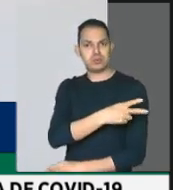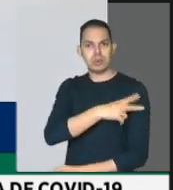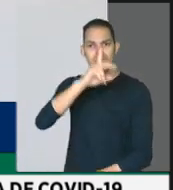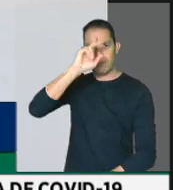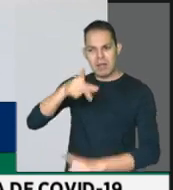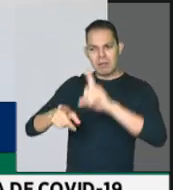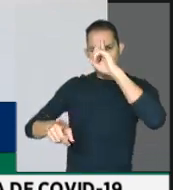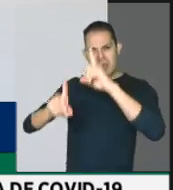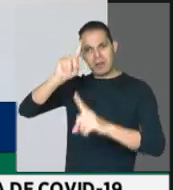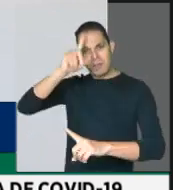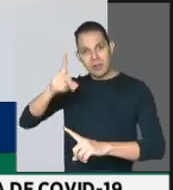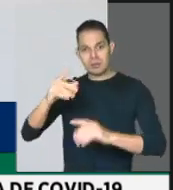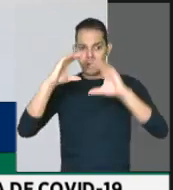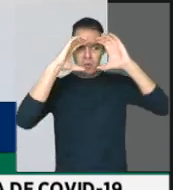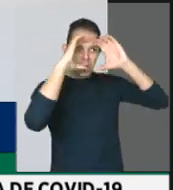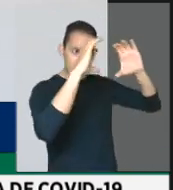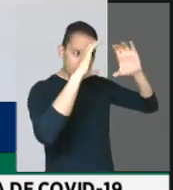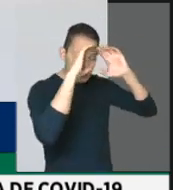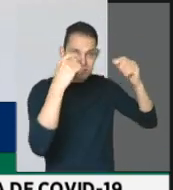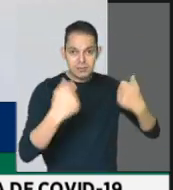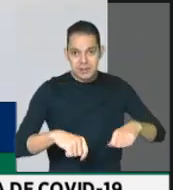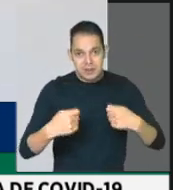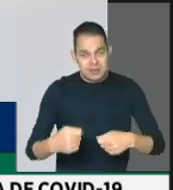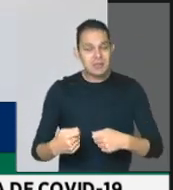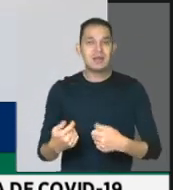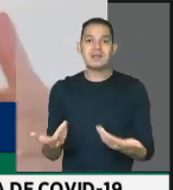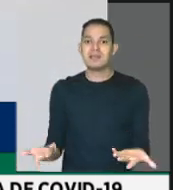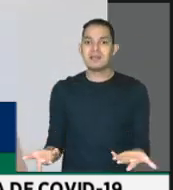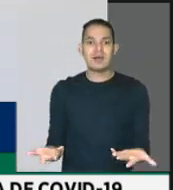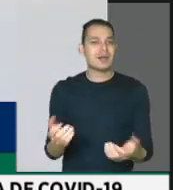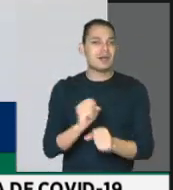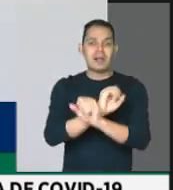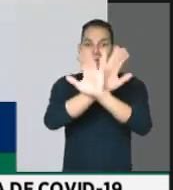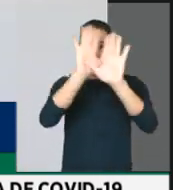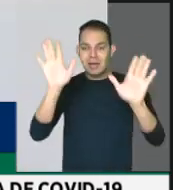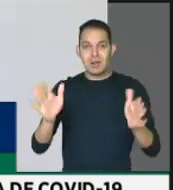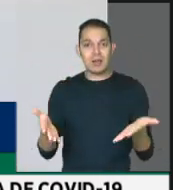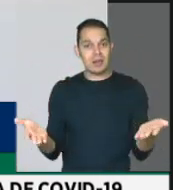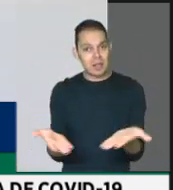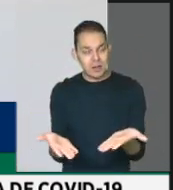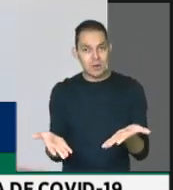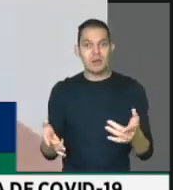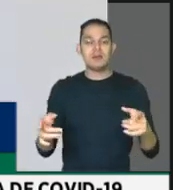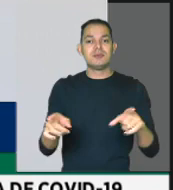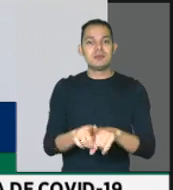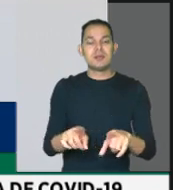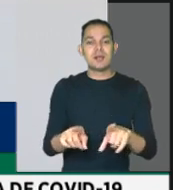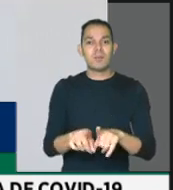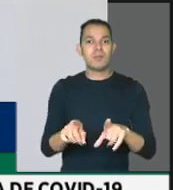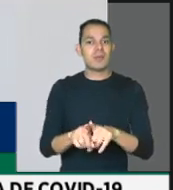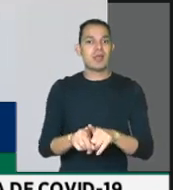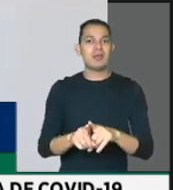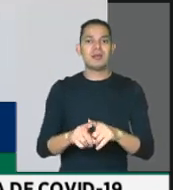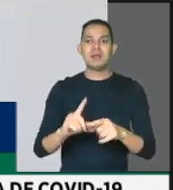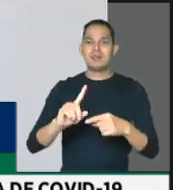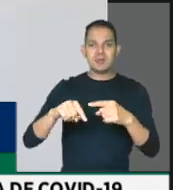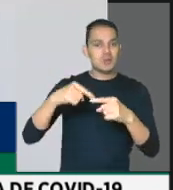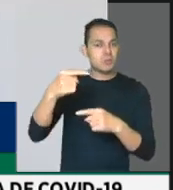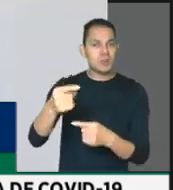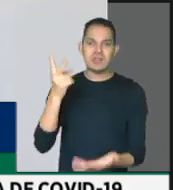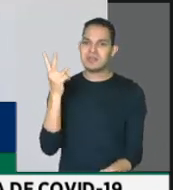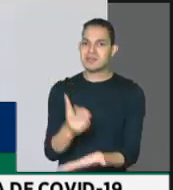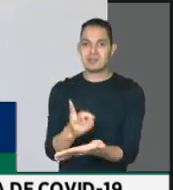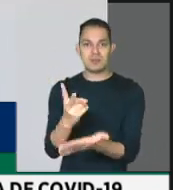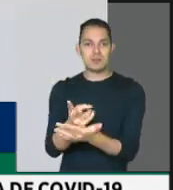daquele que o emprega. Isso é óbvio, isso é lógico, não só nas circunstâncias atuais, mas em qualquer outra circunstância.